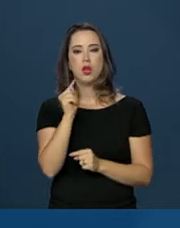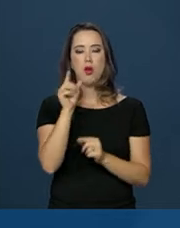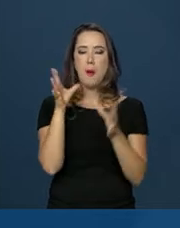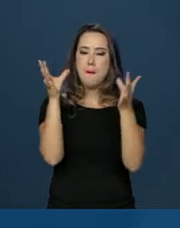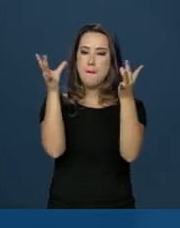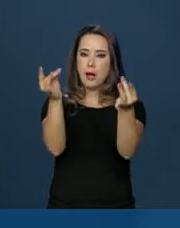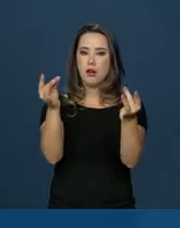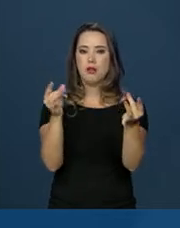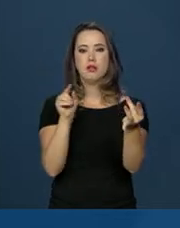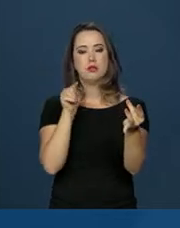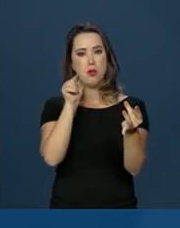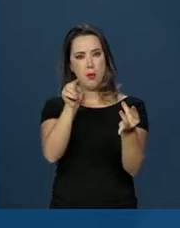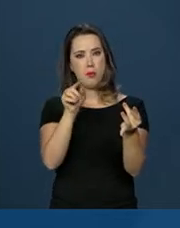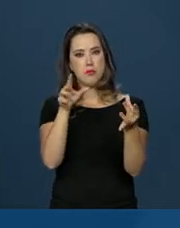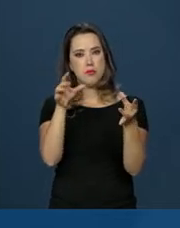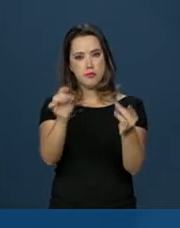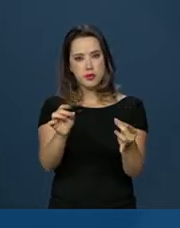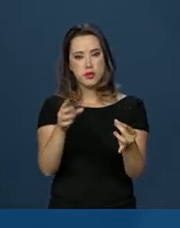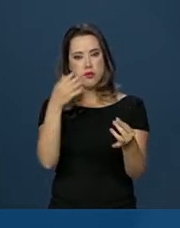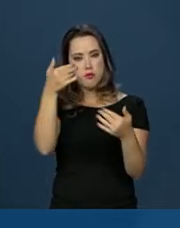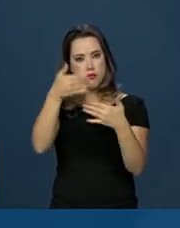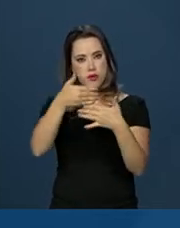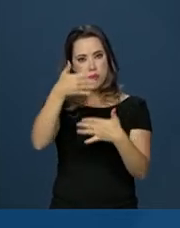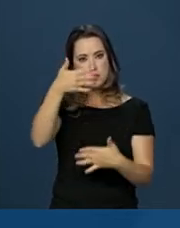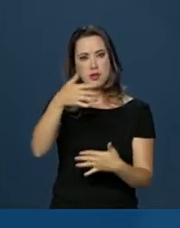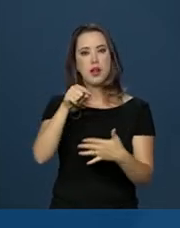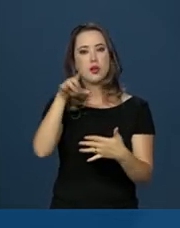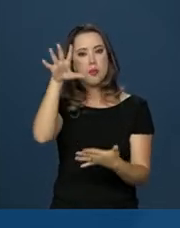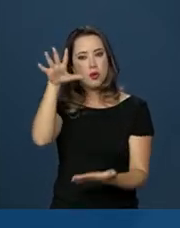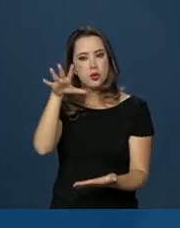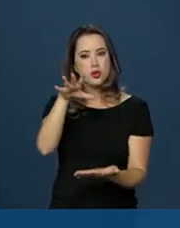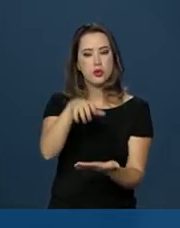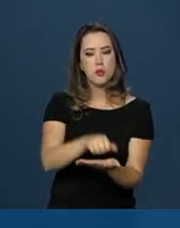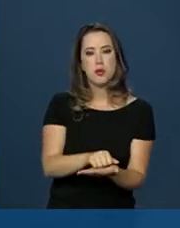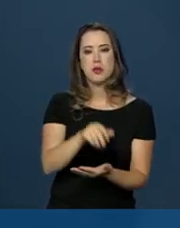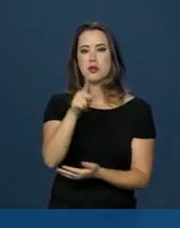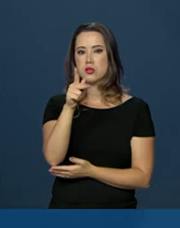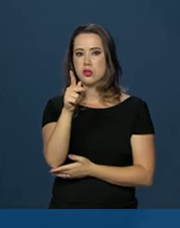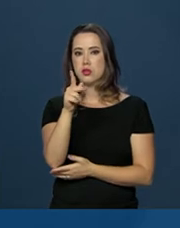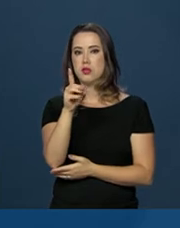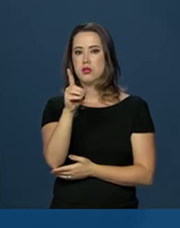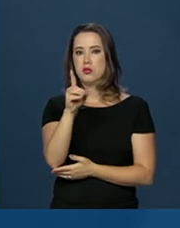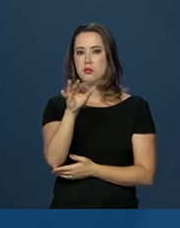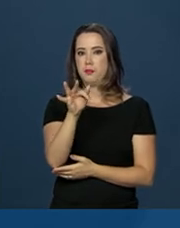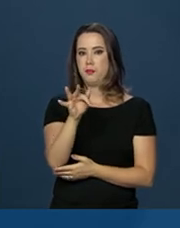você pode ver o extrato e pode também salvar os extratos em arquivos PDF.